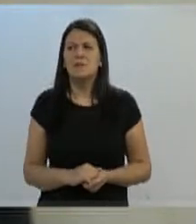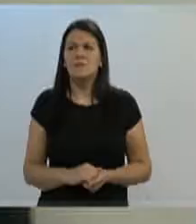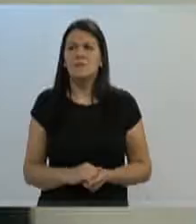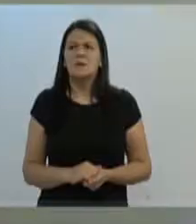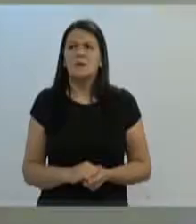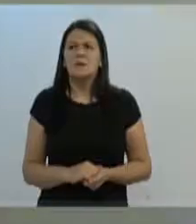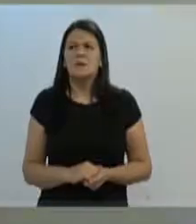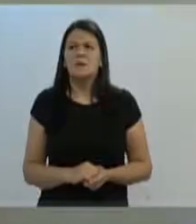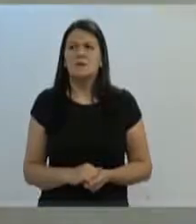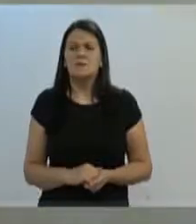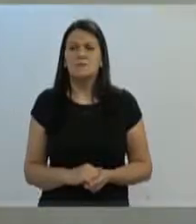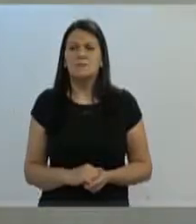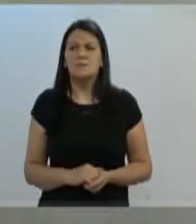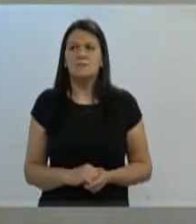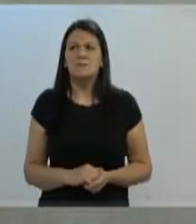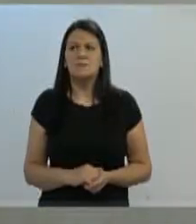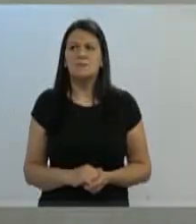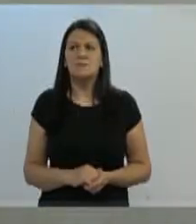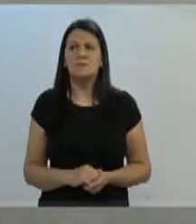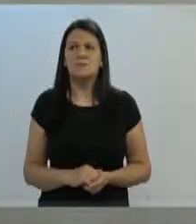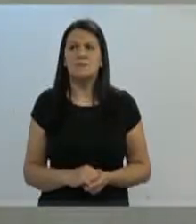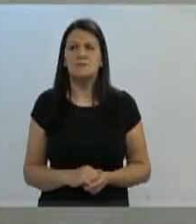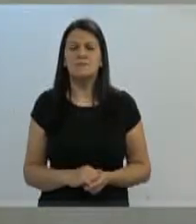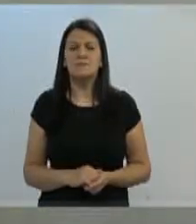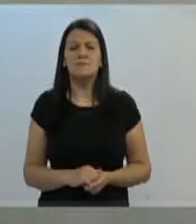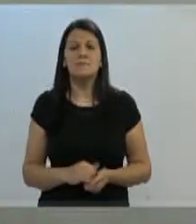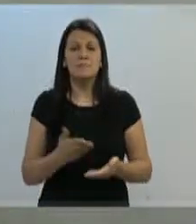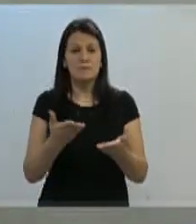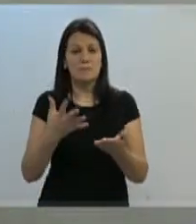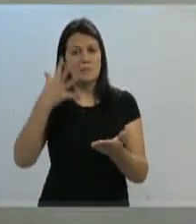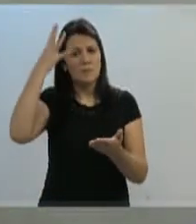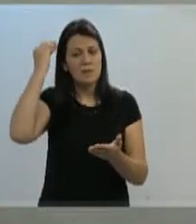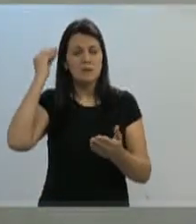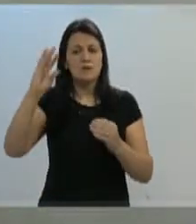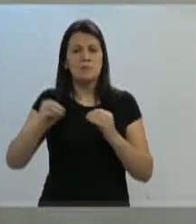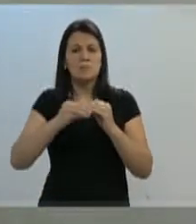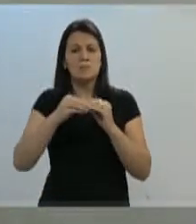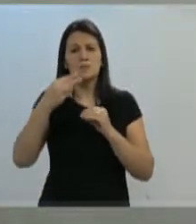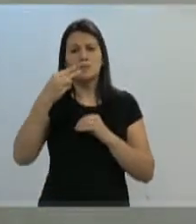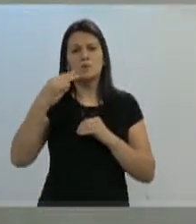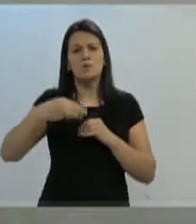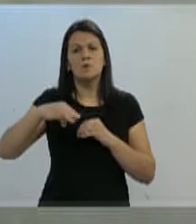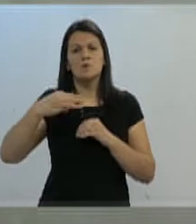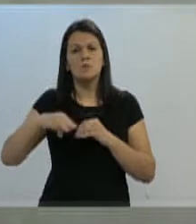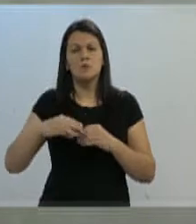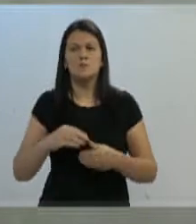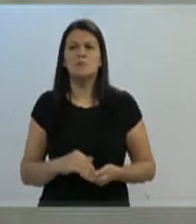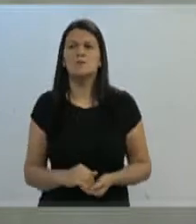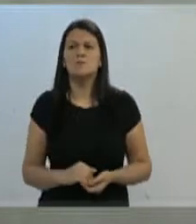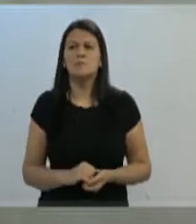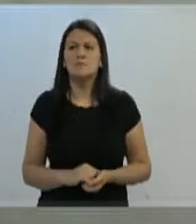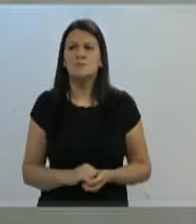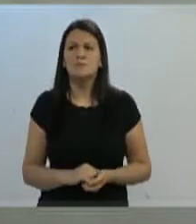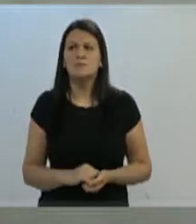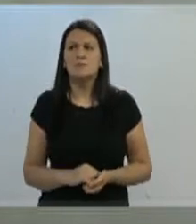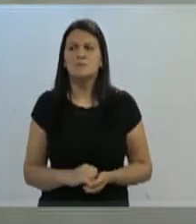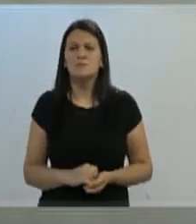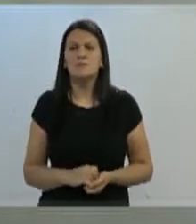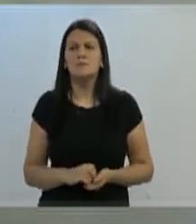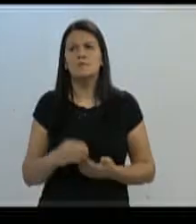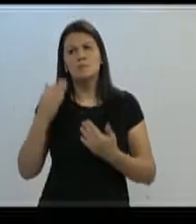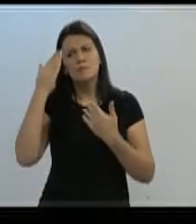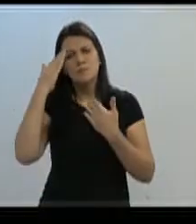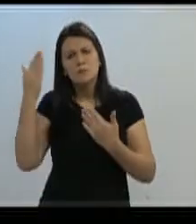Vereador Matias, mais dois minutos para concluir o seu pronunciamento, em da parte do vereador Caminha. Me agradeço,